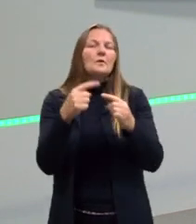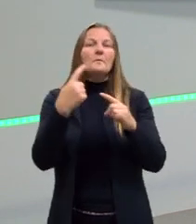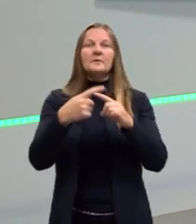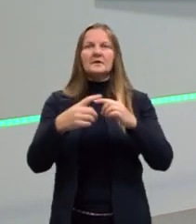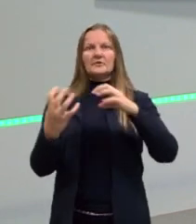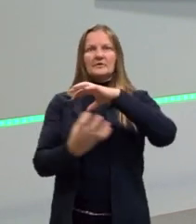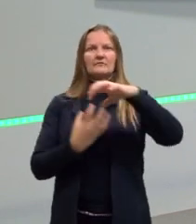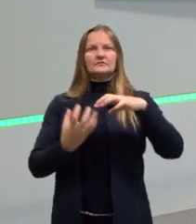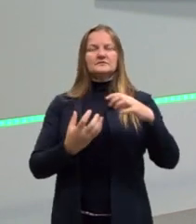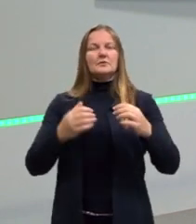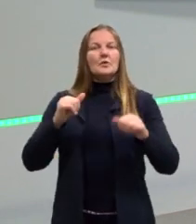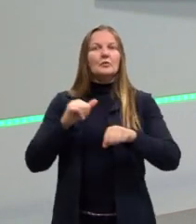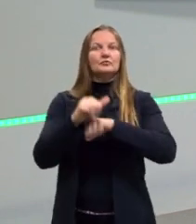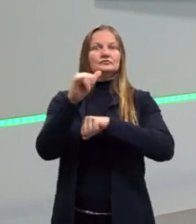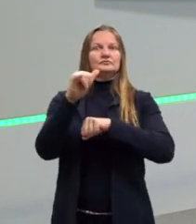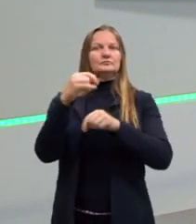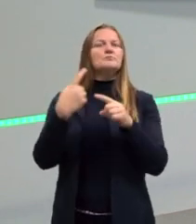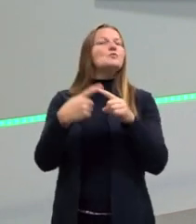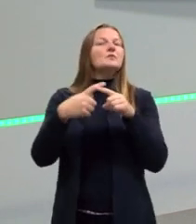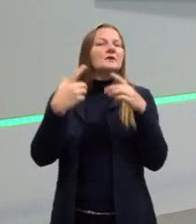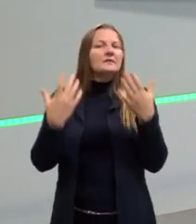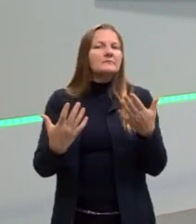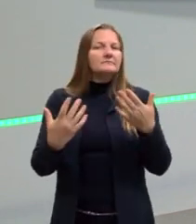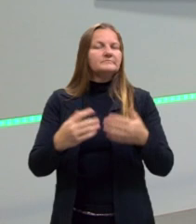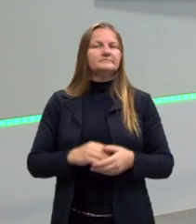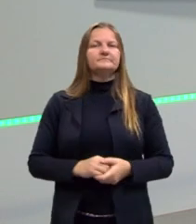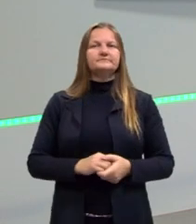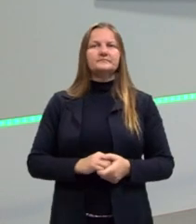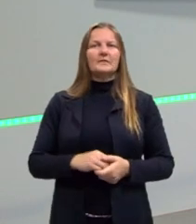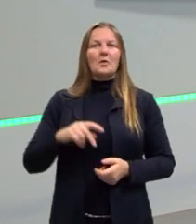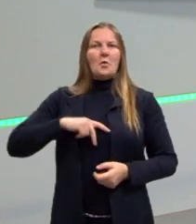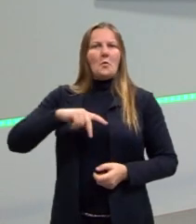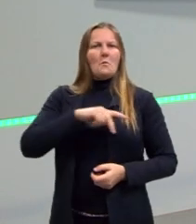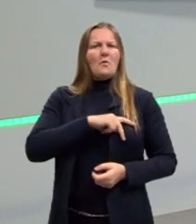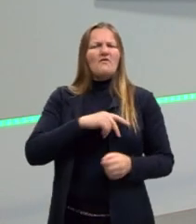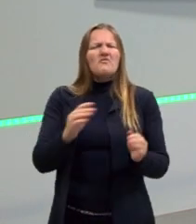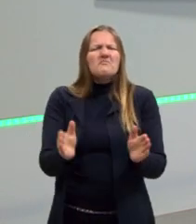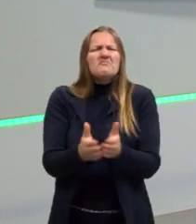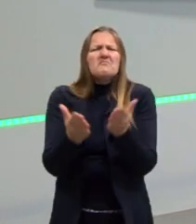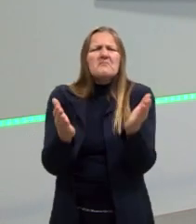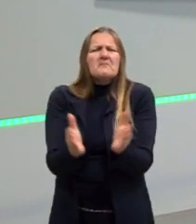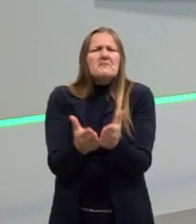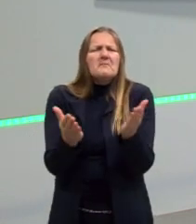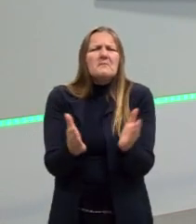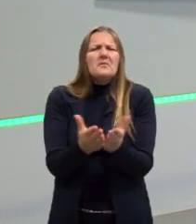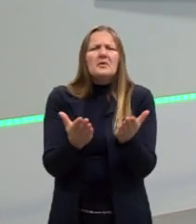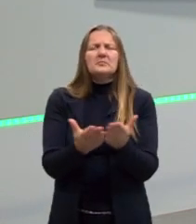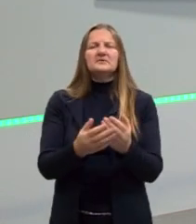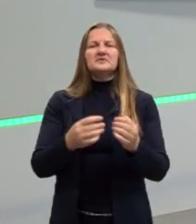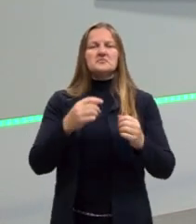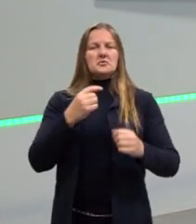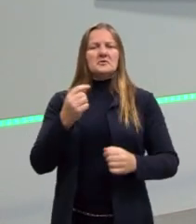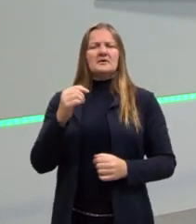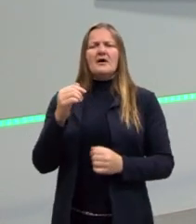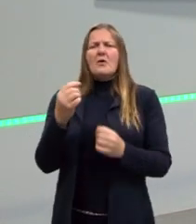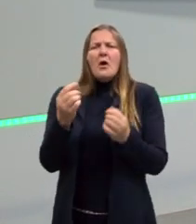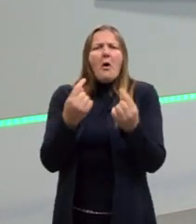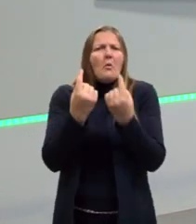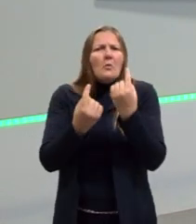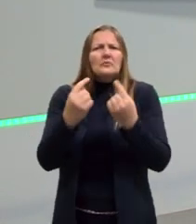Revolução a acontecer. Então, o povo estava empobrecido, quem não era nobre se sentia